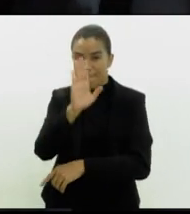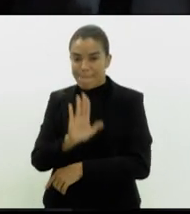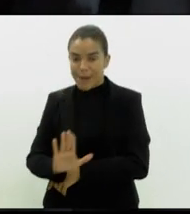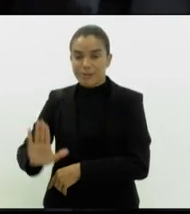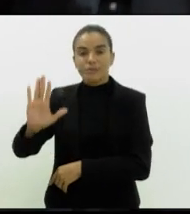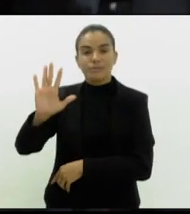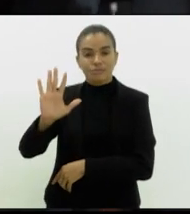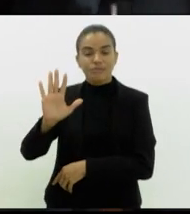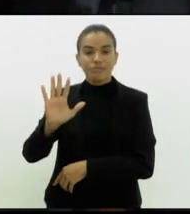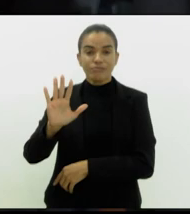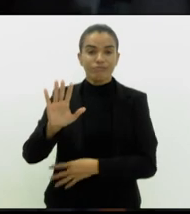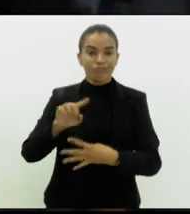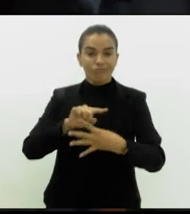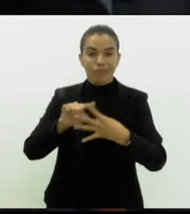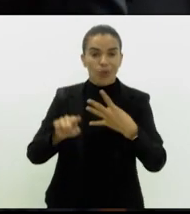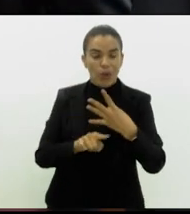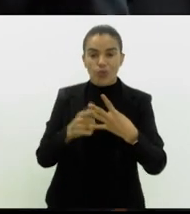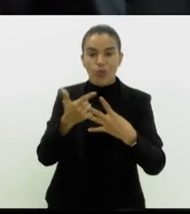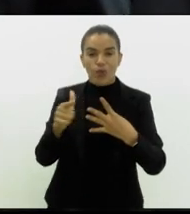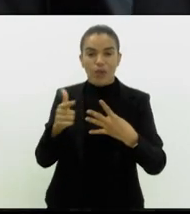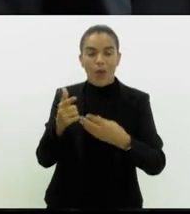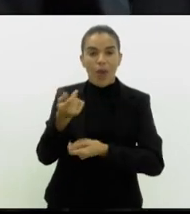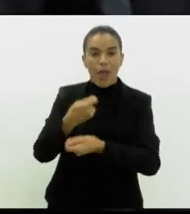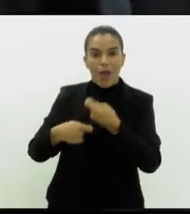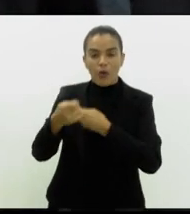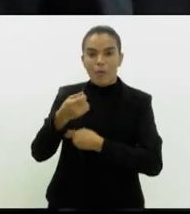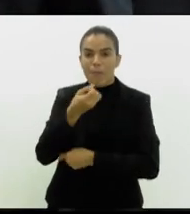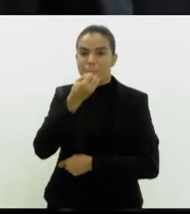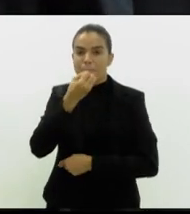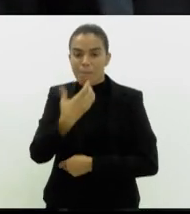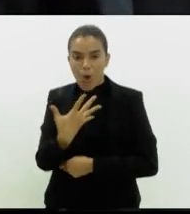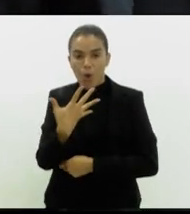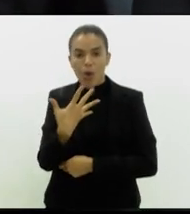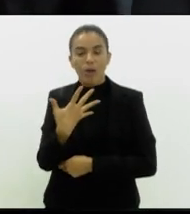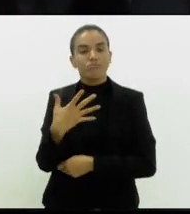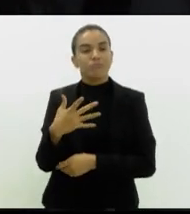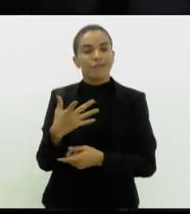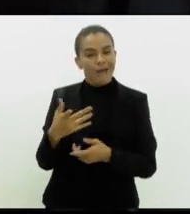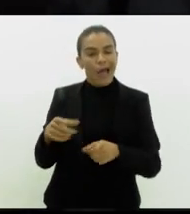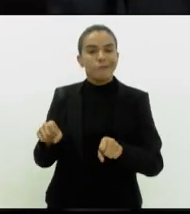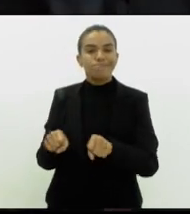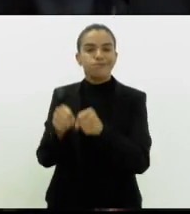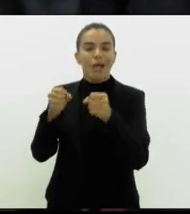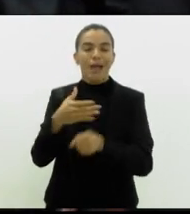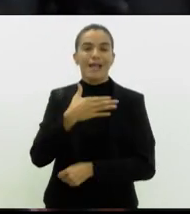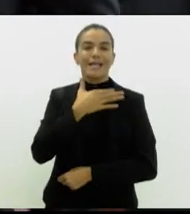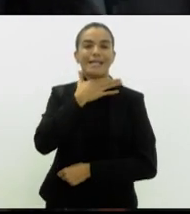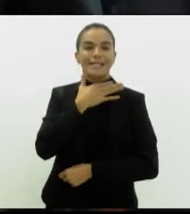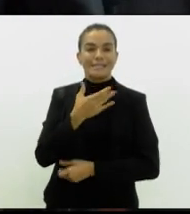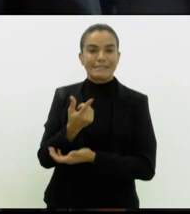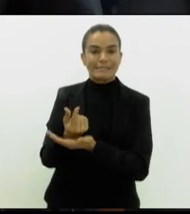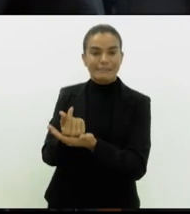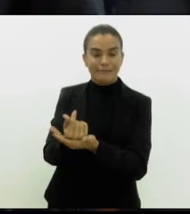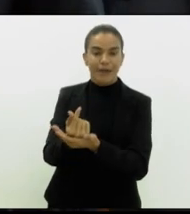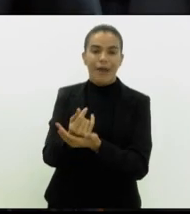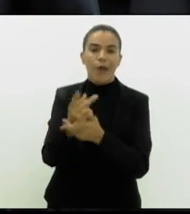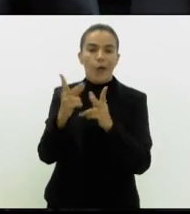se não tivesse uma economia tão pujante, estaria encaminhando para quebrar também, que seria São Paulo.